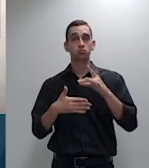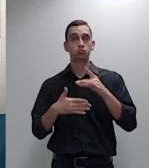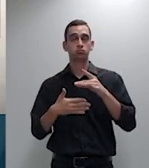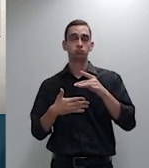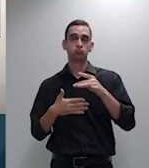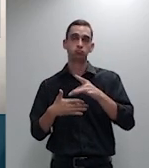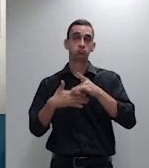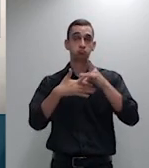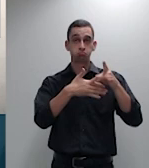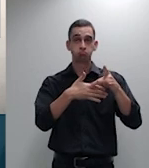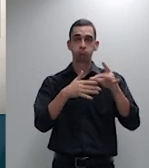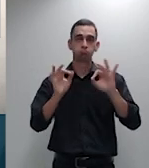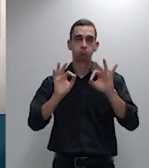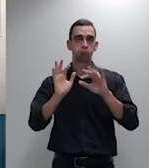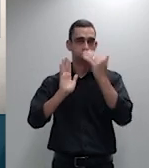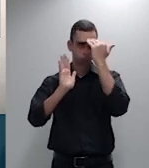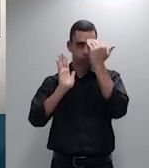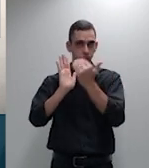lista.